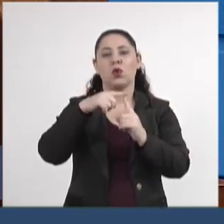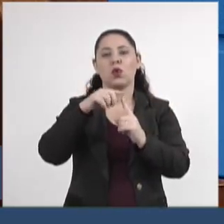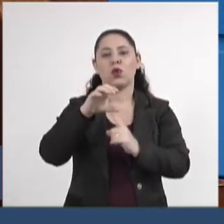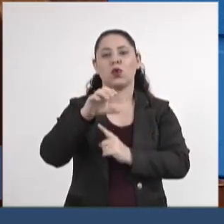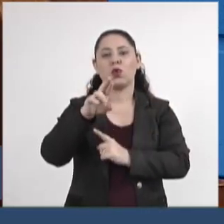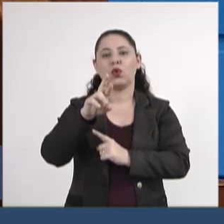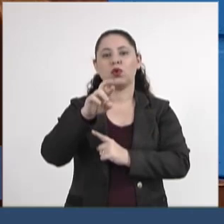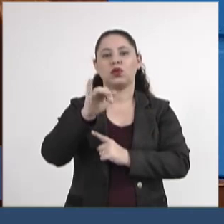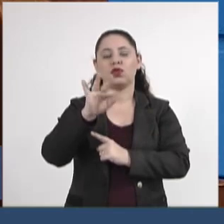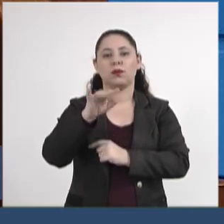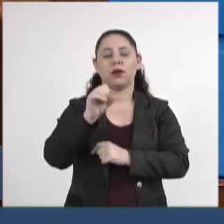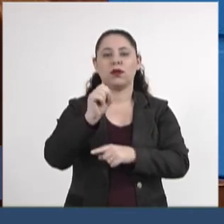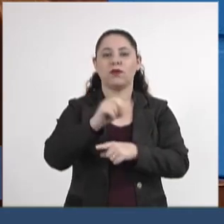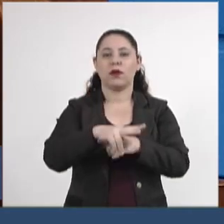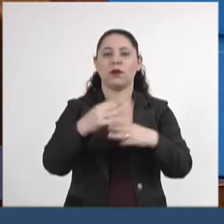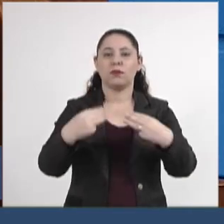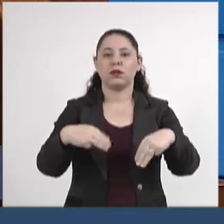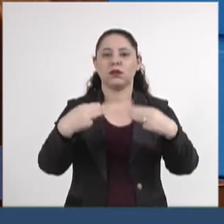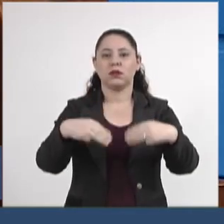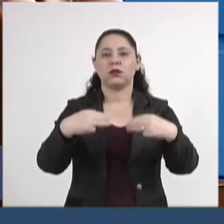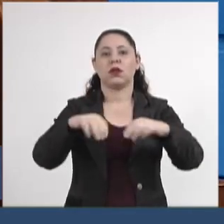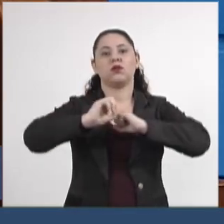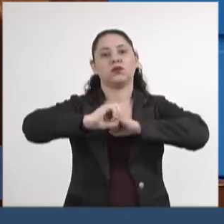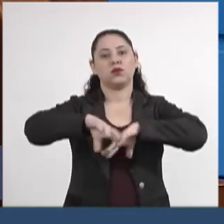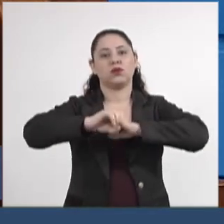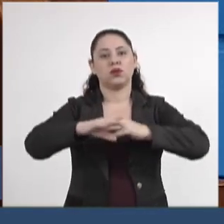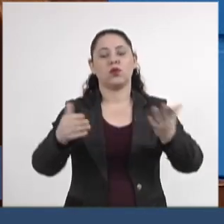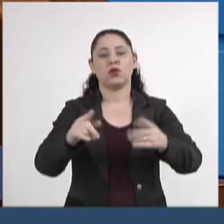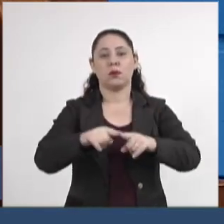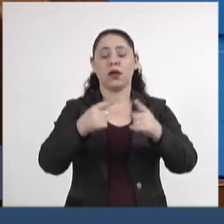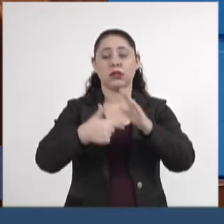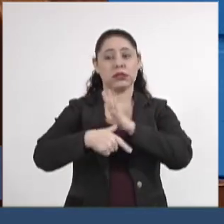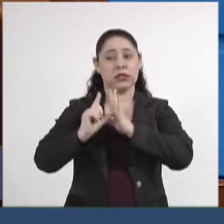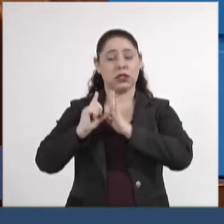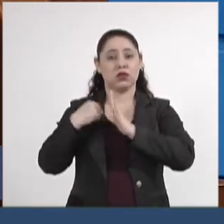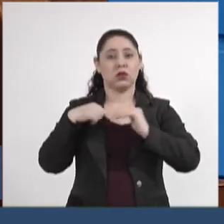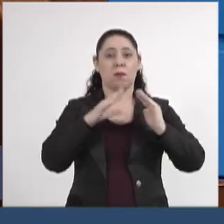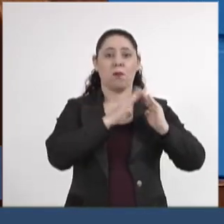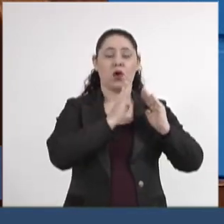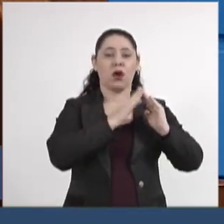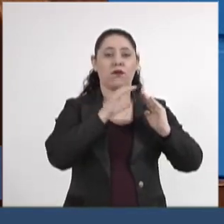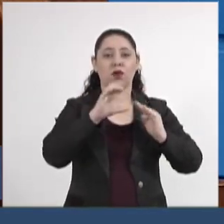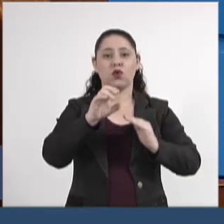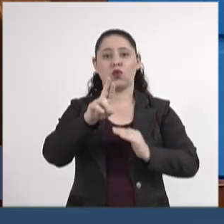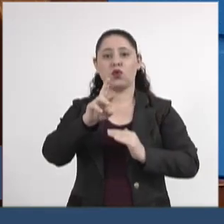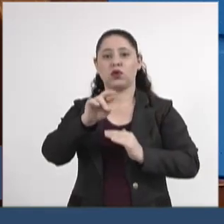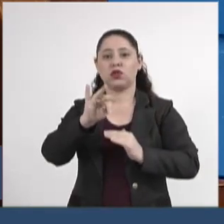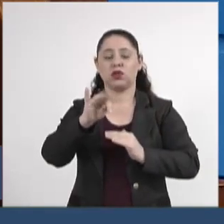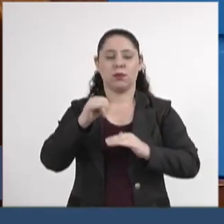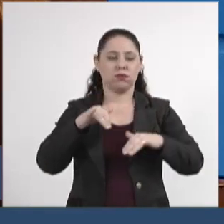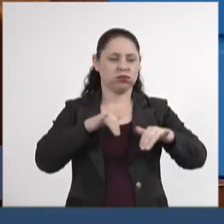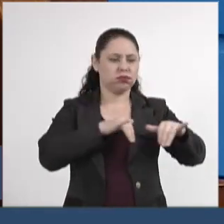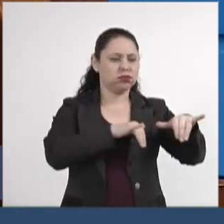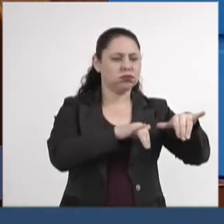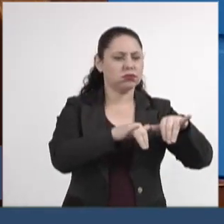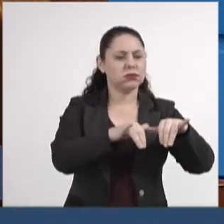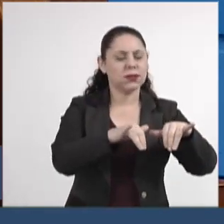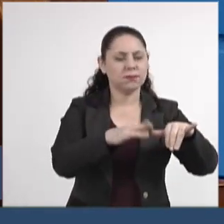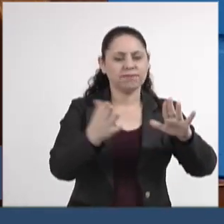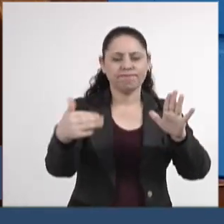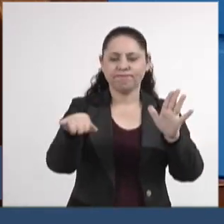ela está ocupando um cargo no Ministério da Educação, mas morava em Curitiba, quando foi a um supermercado,